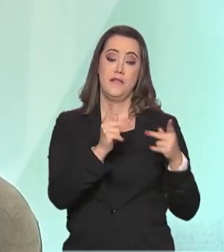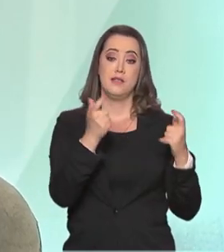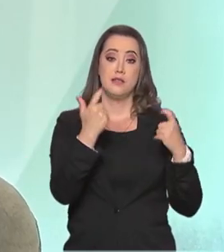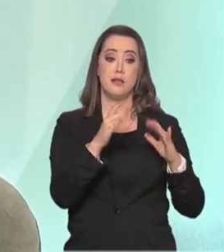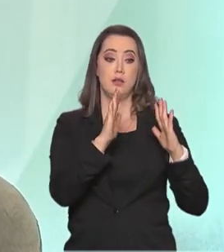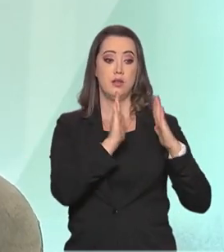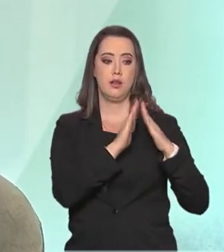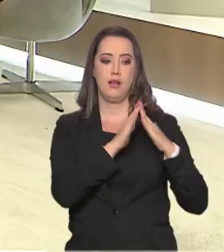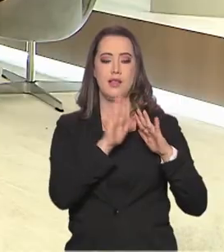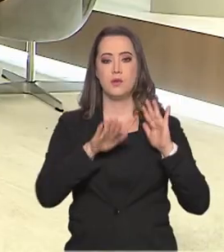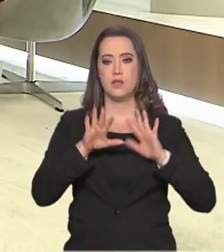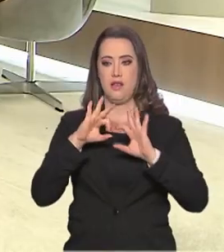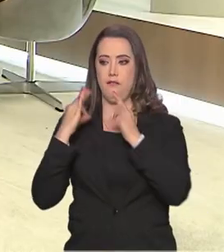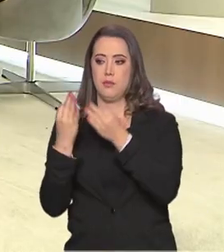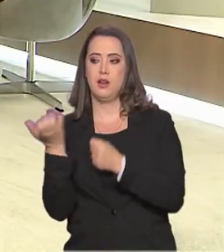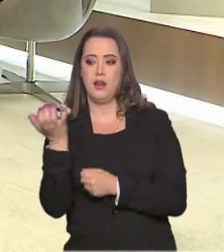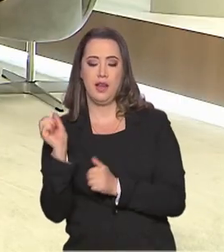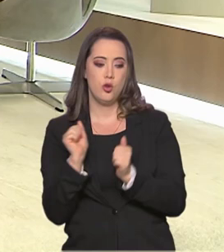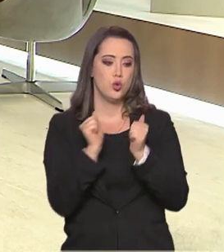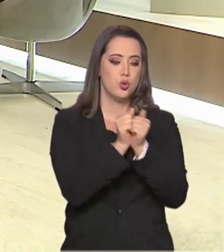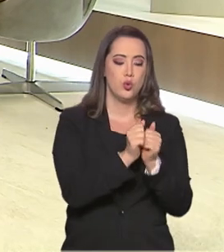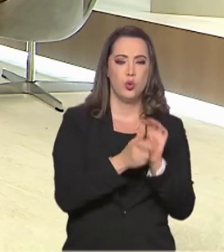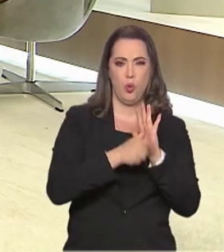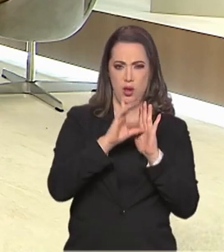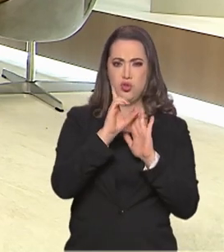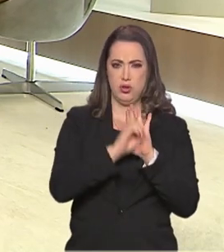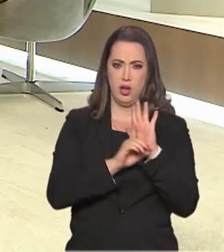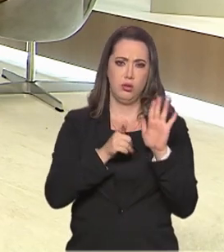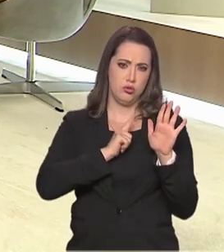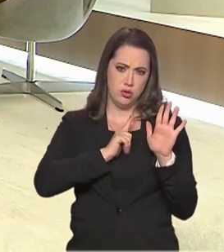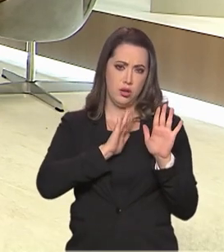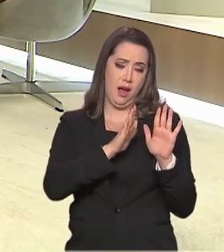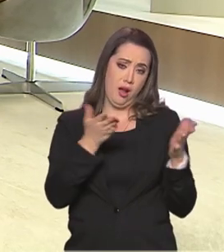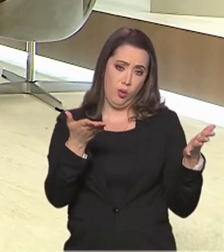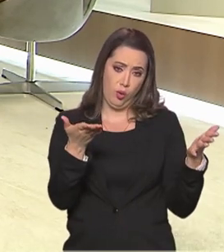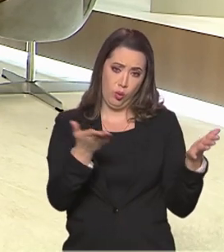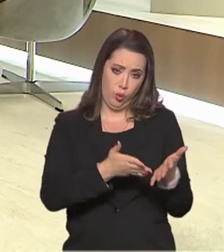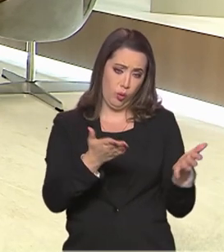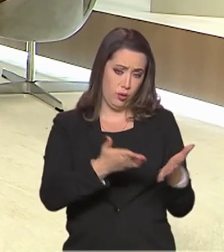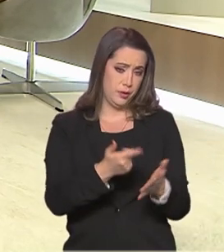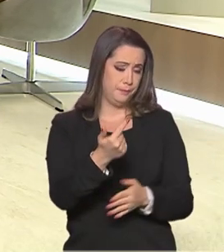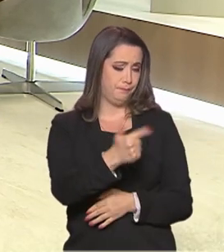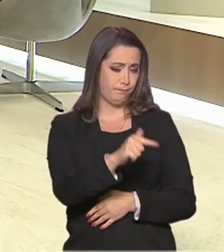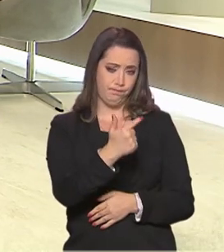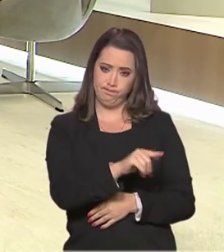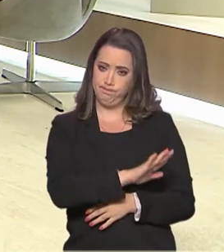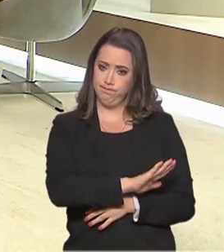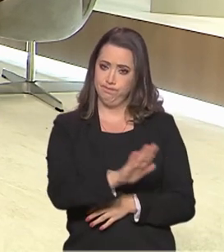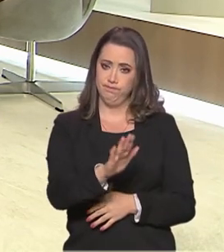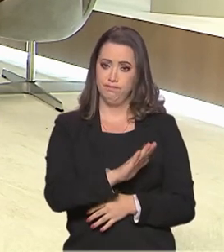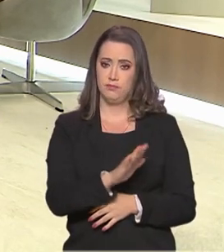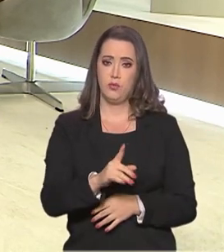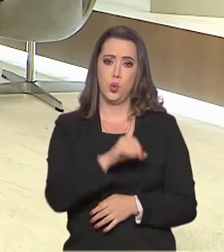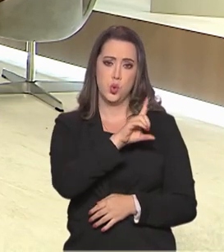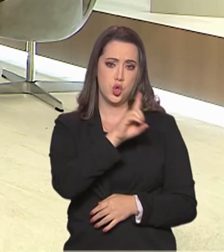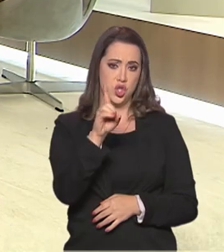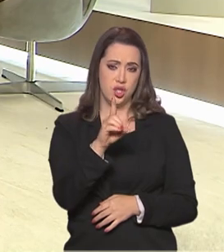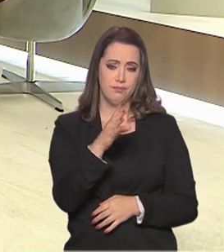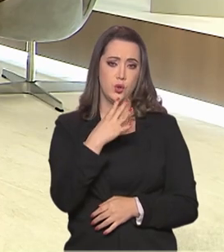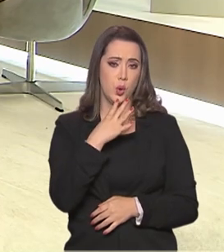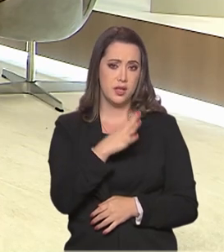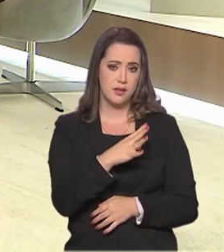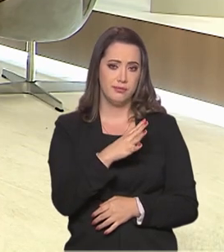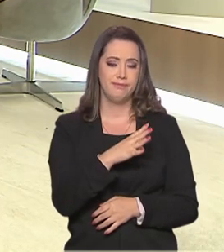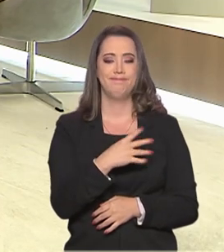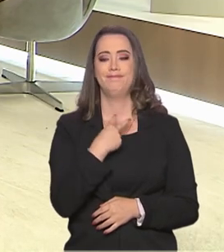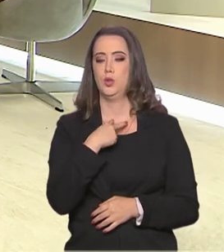que familiares tinham esse direito de visitar os seus parentes e tal na vila durante um dia, isso não